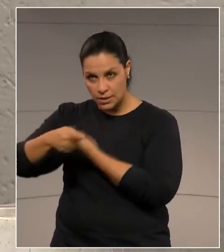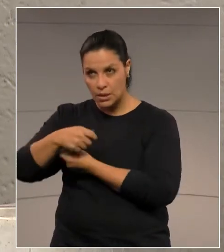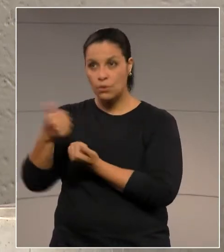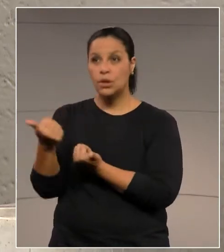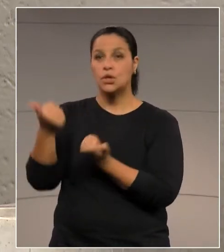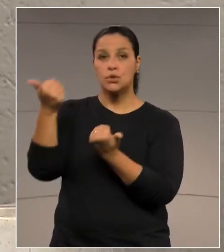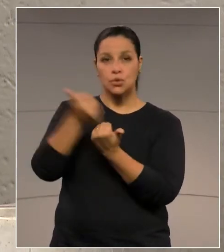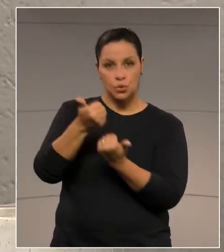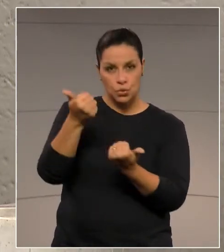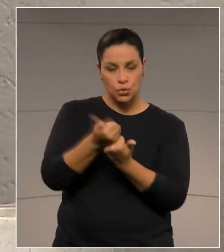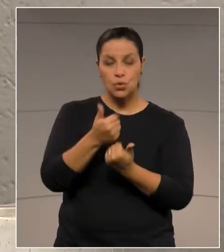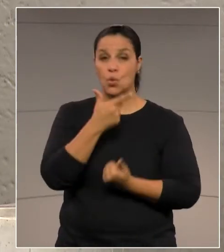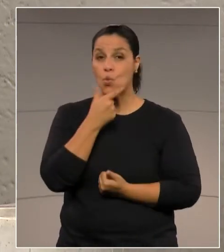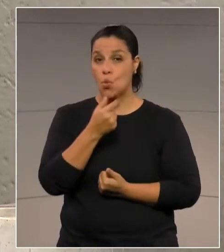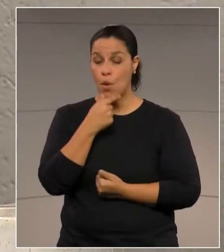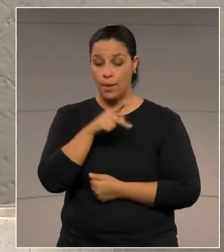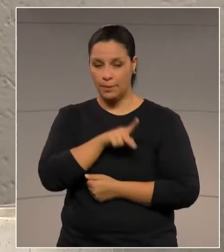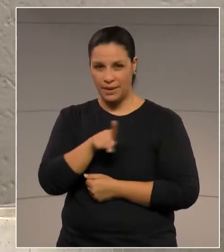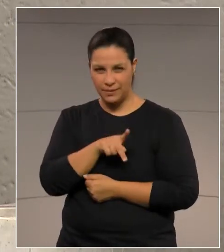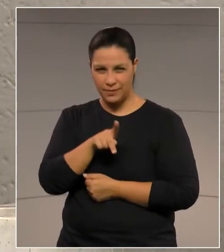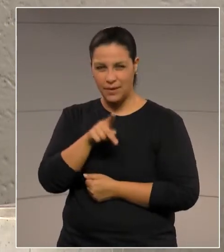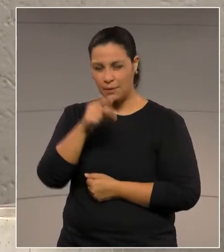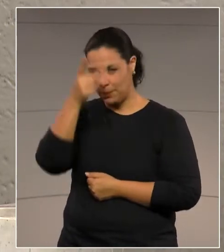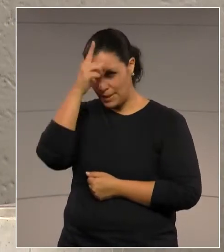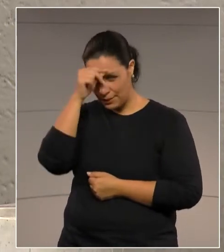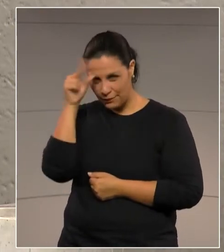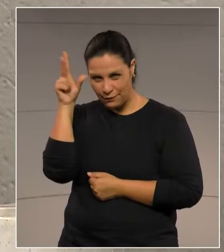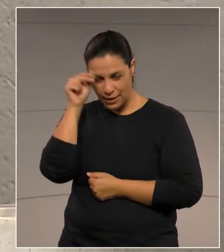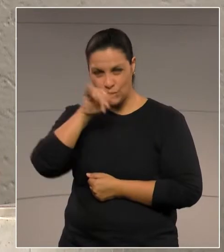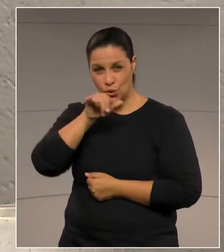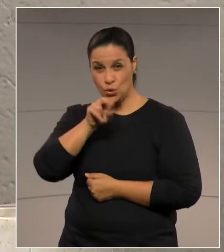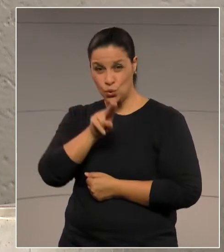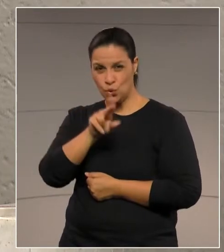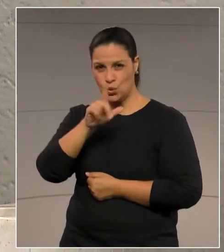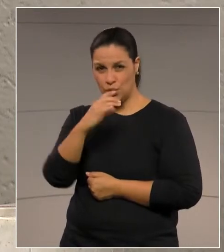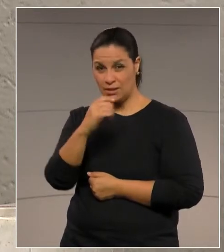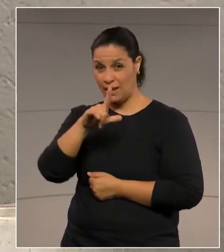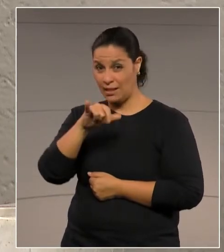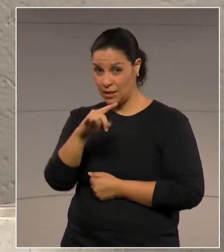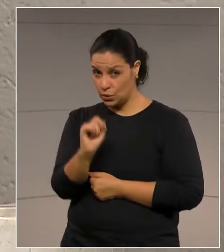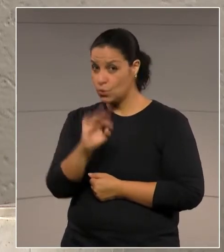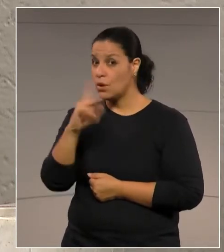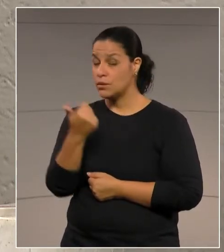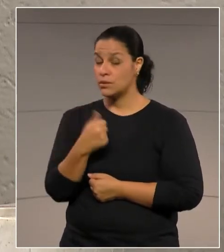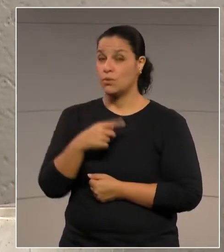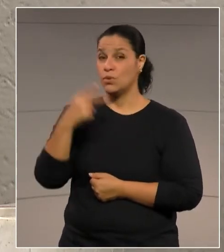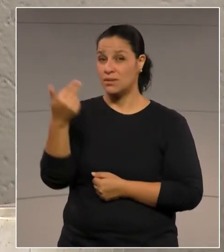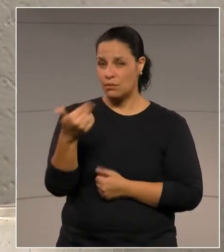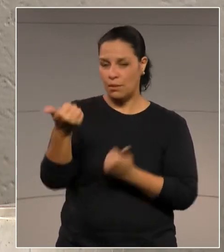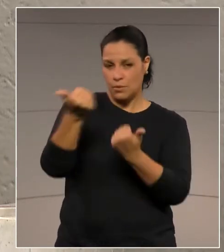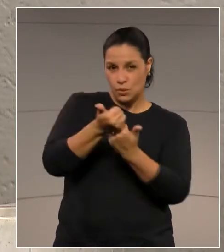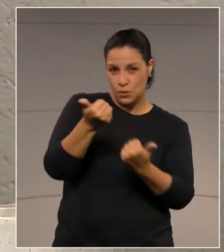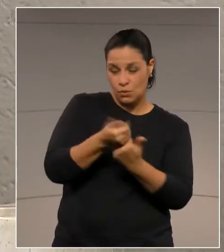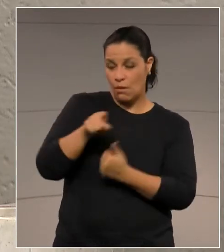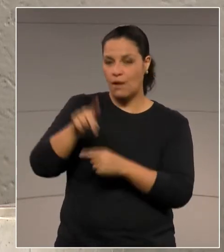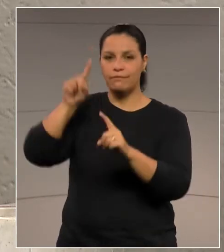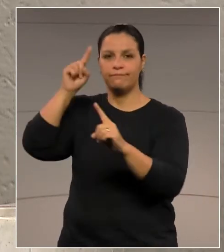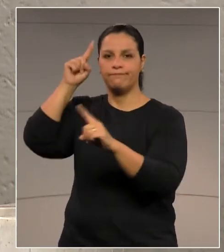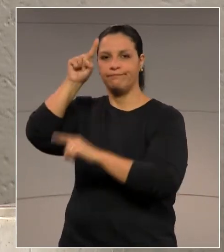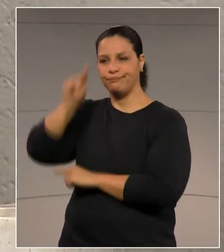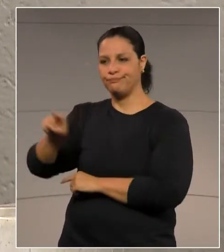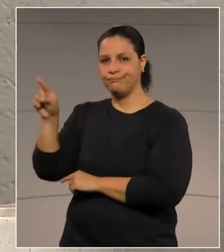Jocelito acabou fechando a maternidade logo no início de seu mandato,